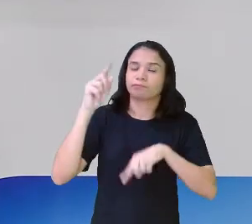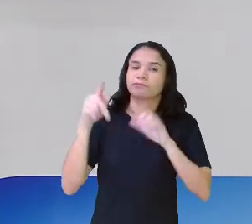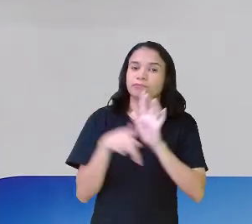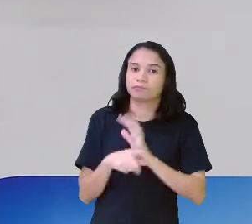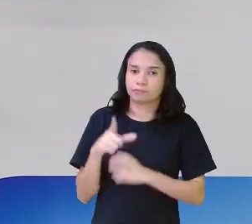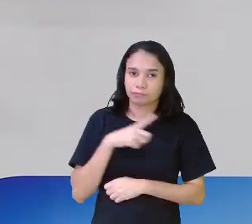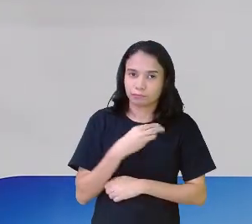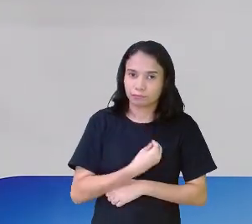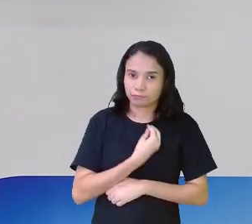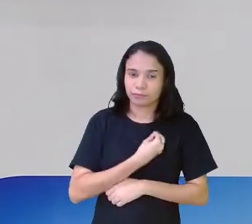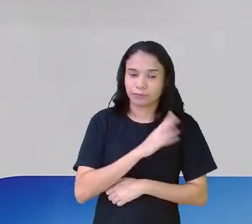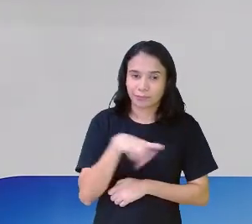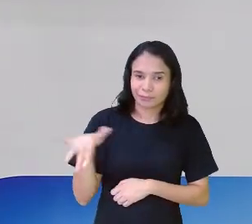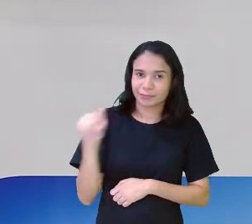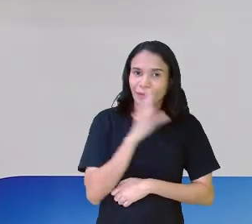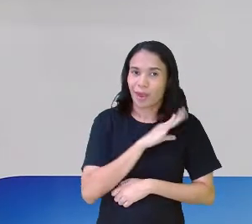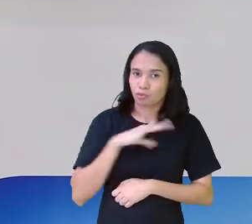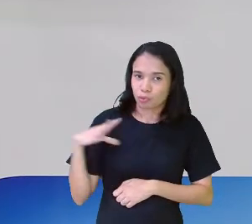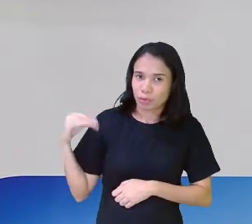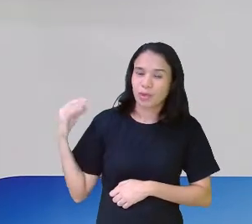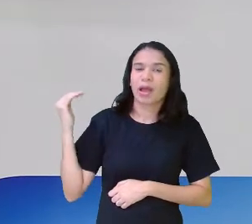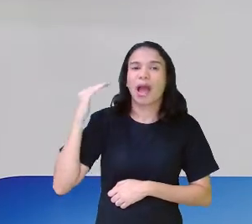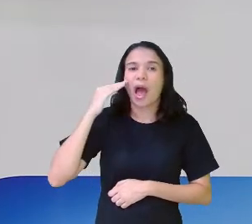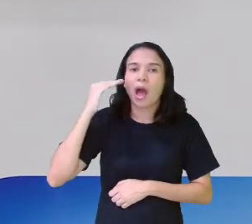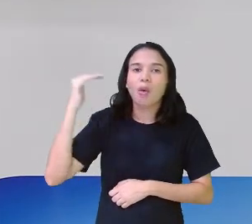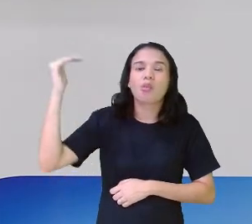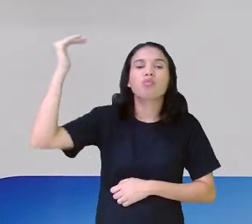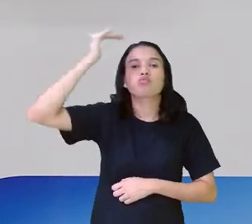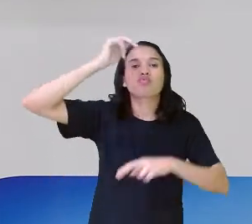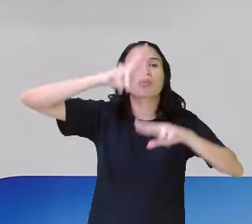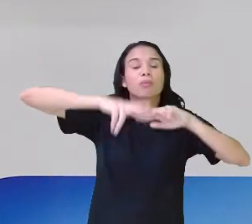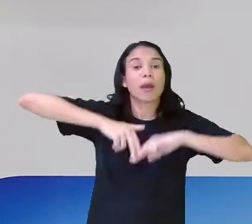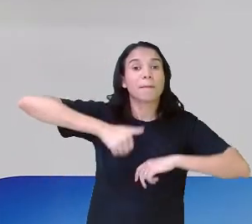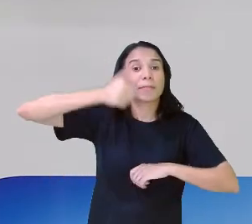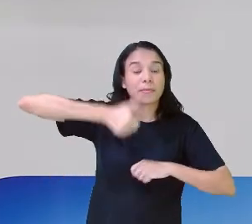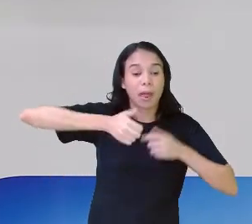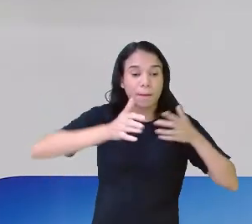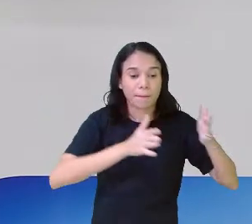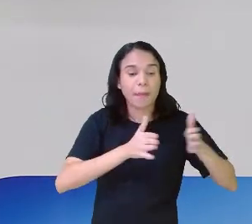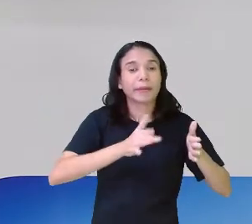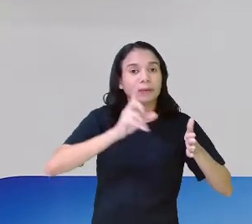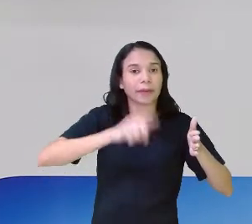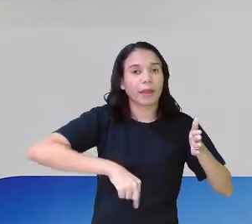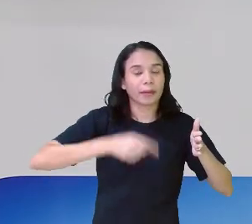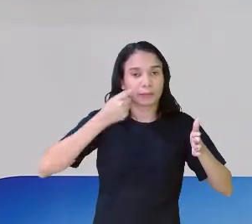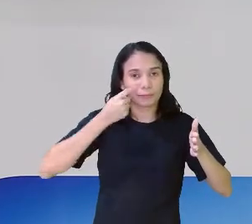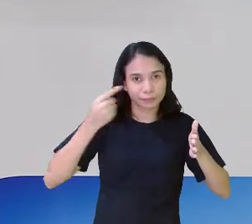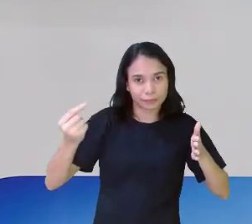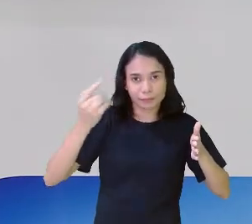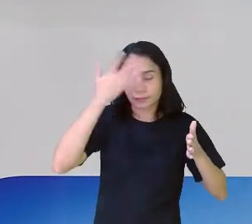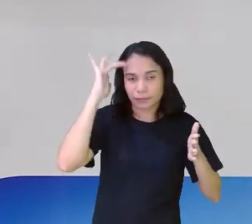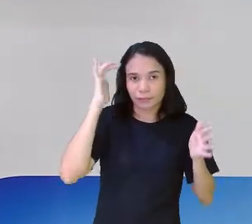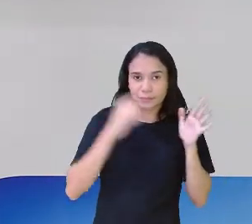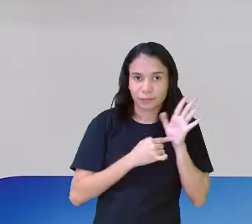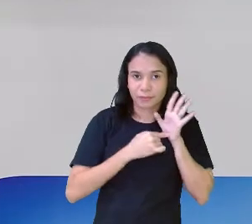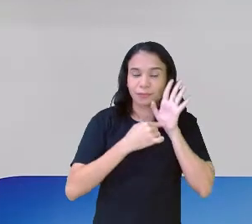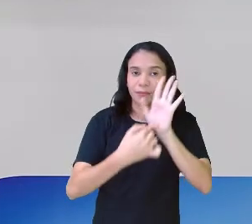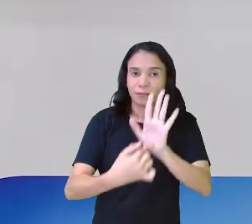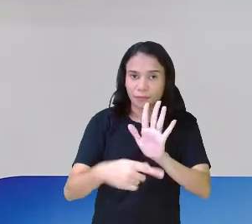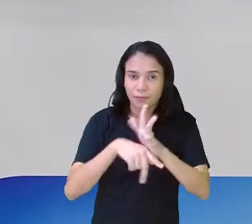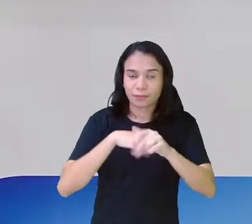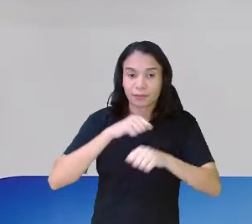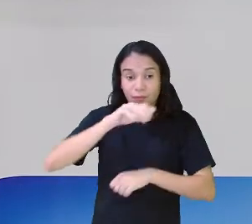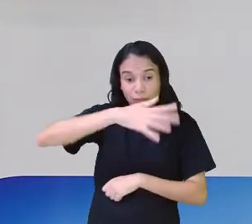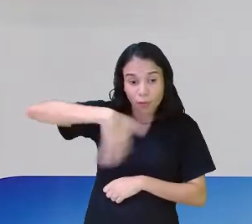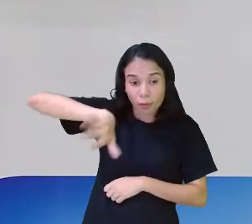entre crianças, adolescentes, adultos. Então, a primeira parte da resenha é justamente isso. Você vai apresentar para o